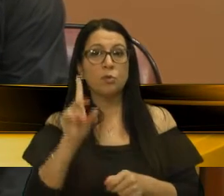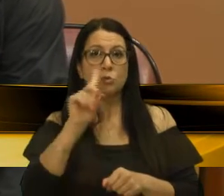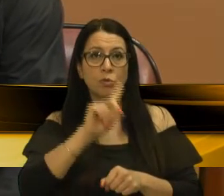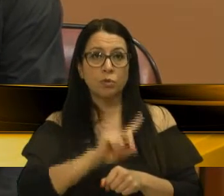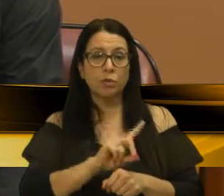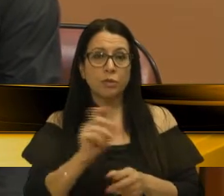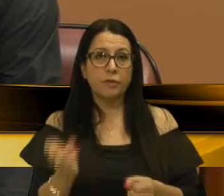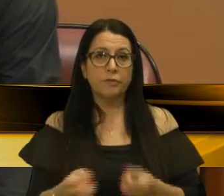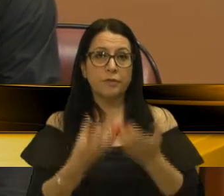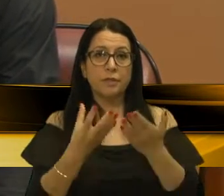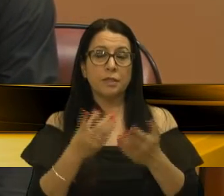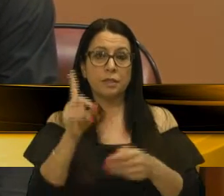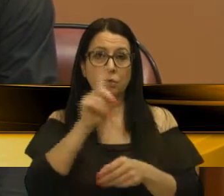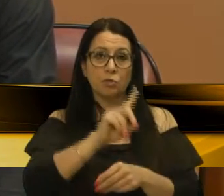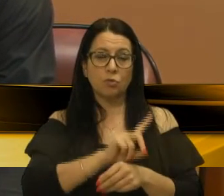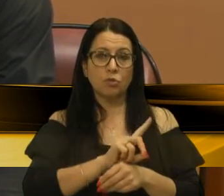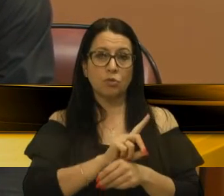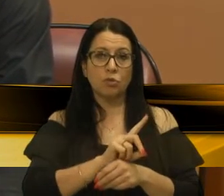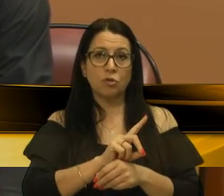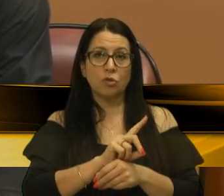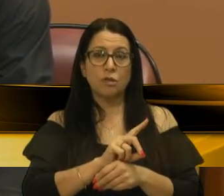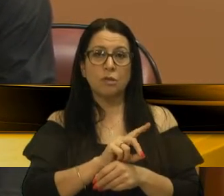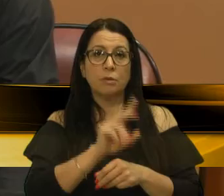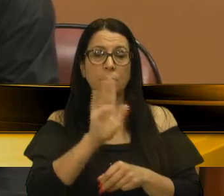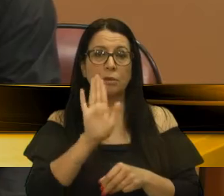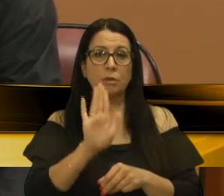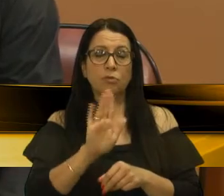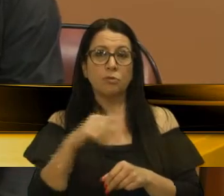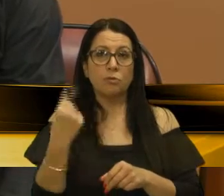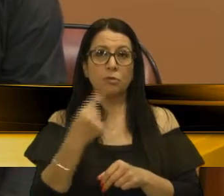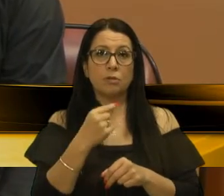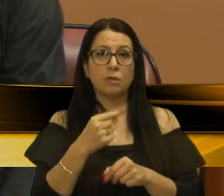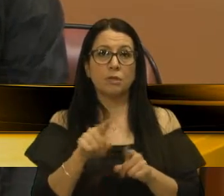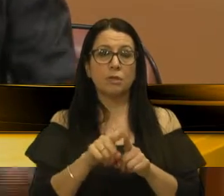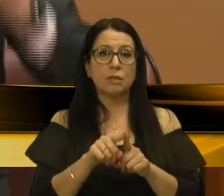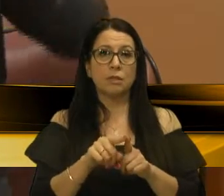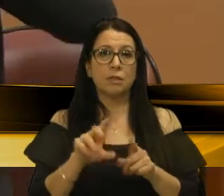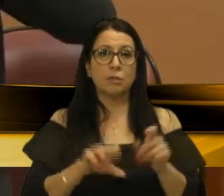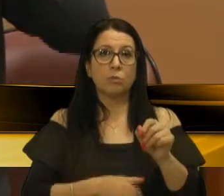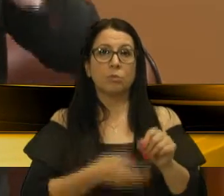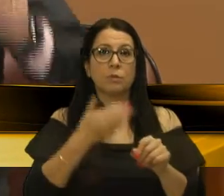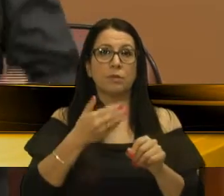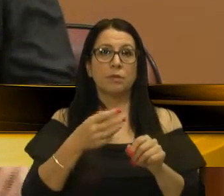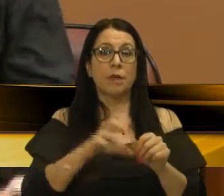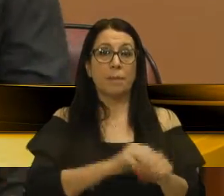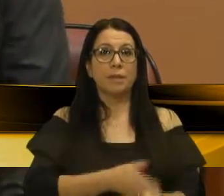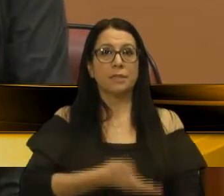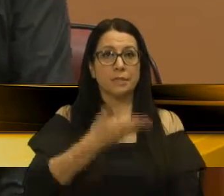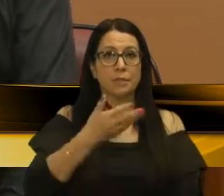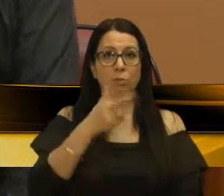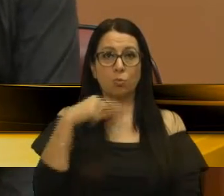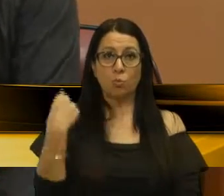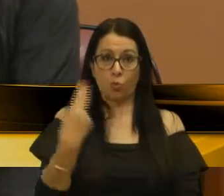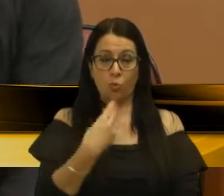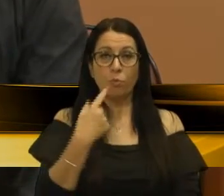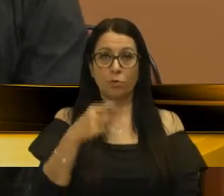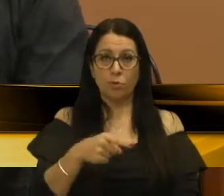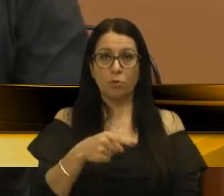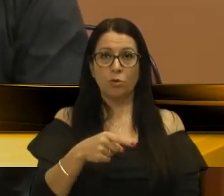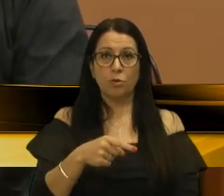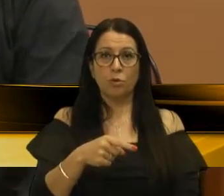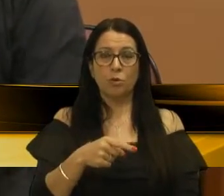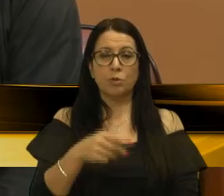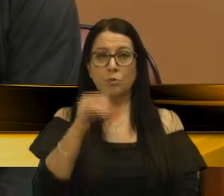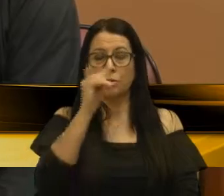se comemora o Dia Nacional de Prevenção e Combate à Hipertensão, pressão alta, enfim, como nós, os gringos,